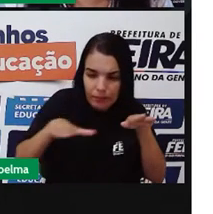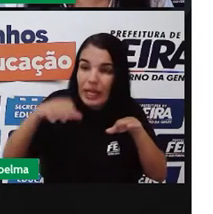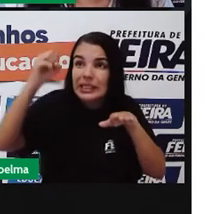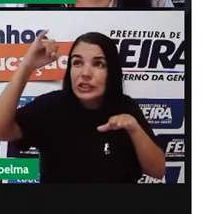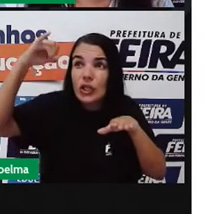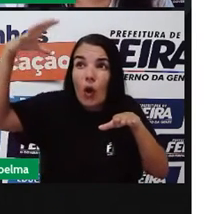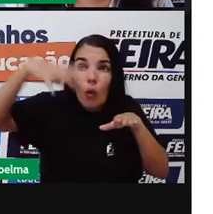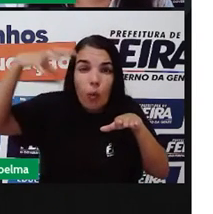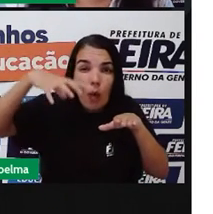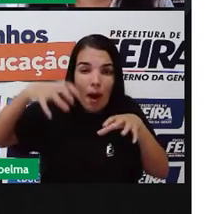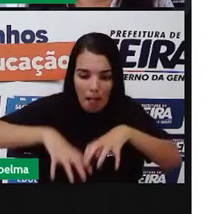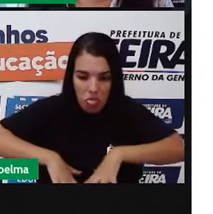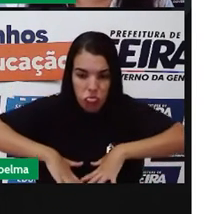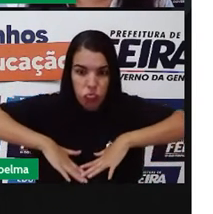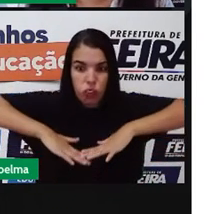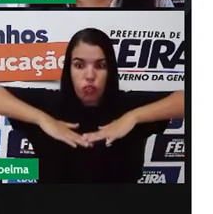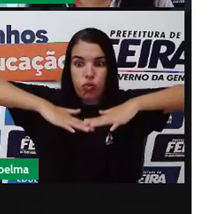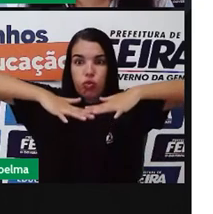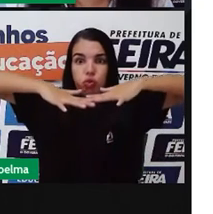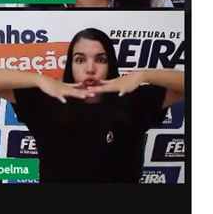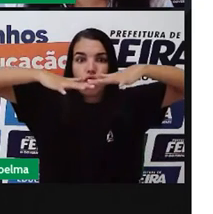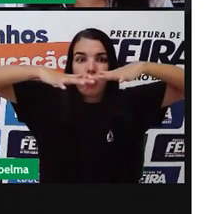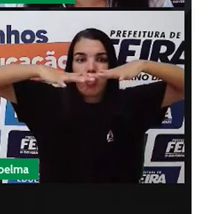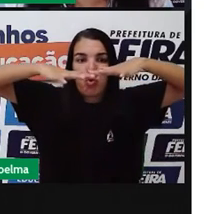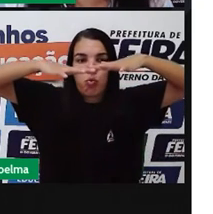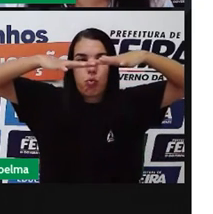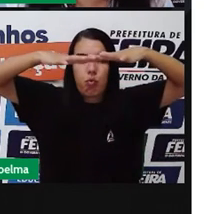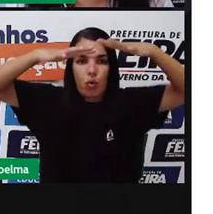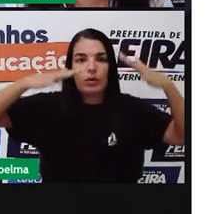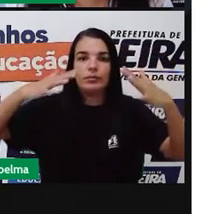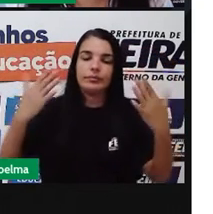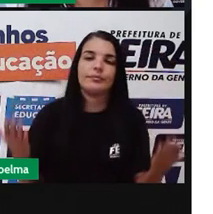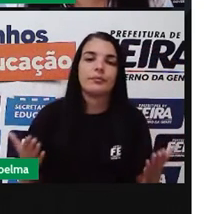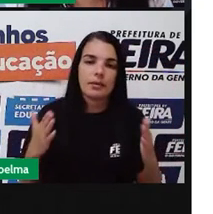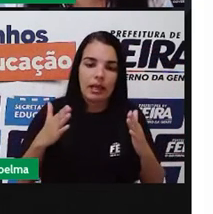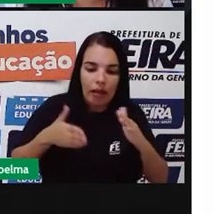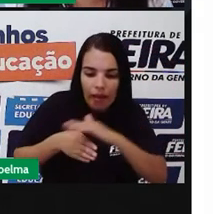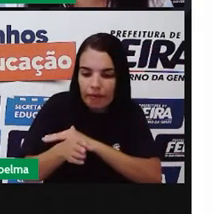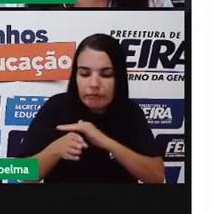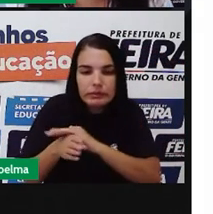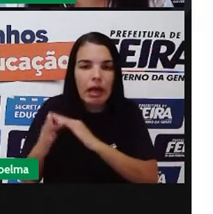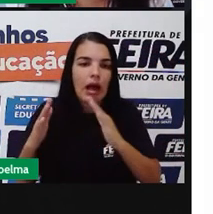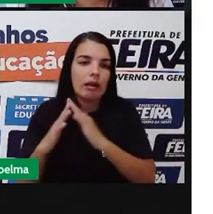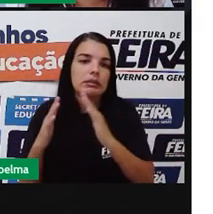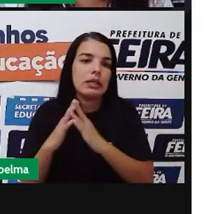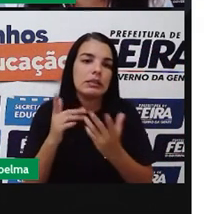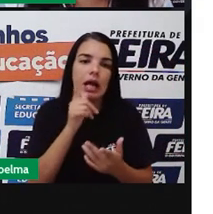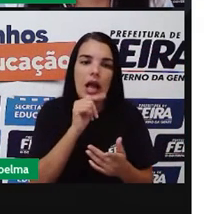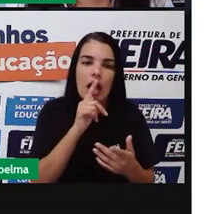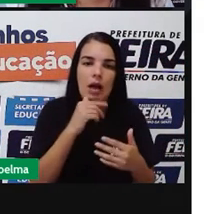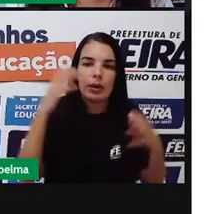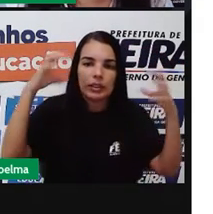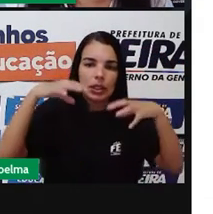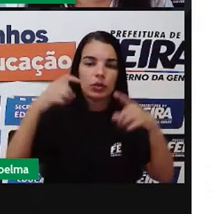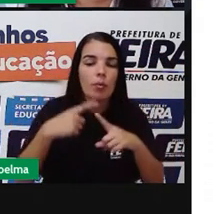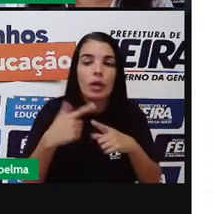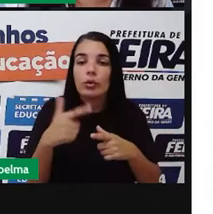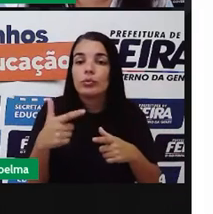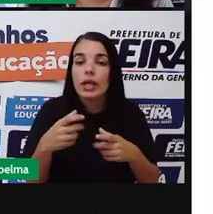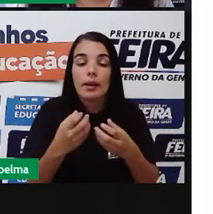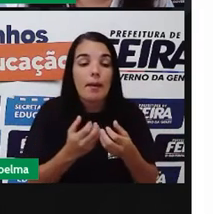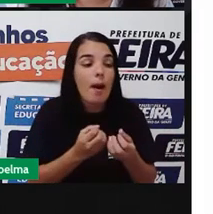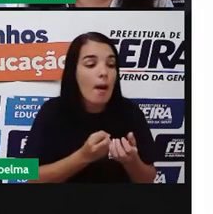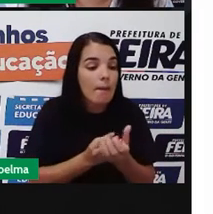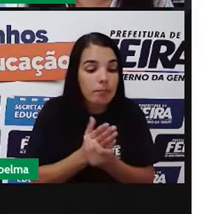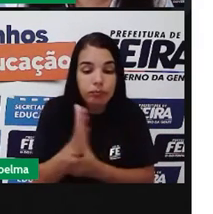depender da quantidade de chuva, pode até chegar a invadir casos da concentração de água por não ter uma saída